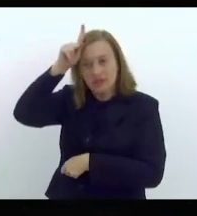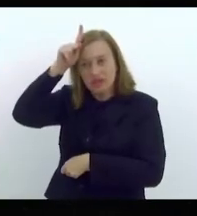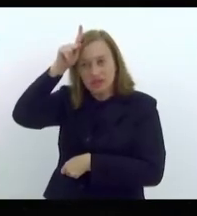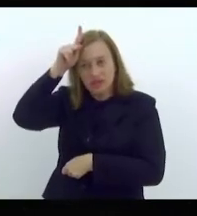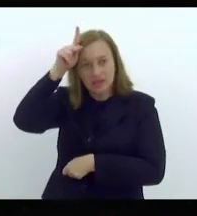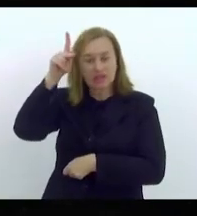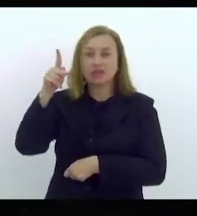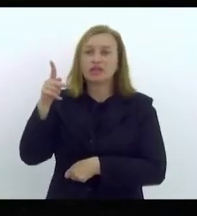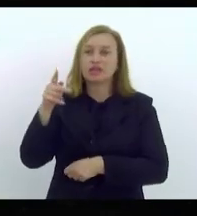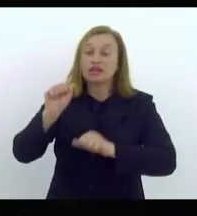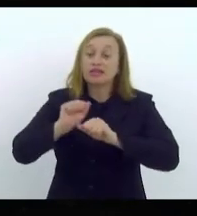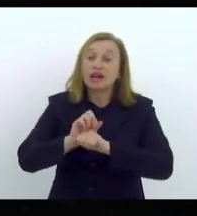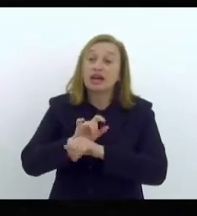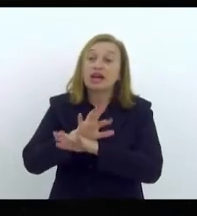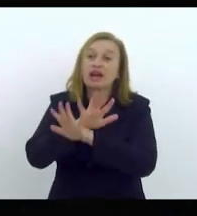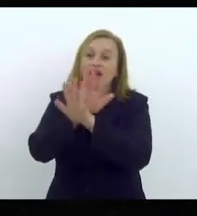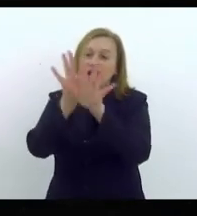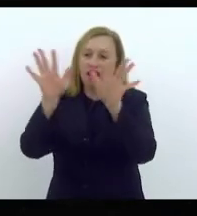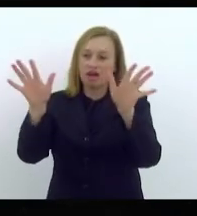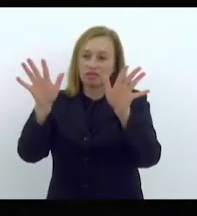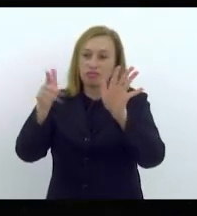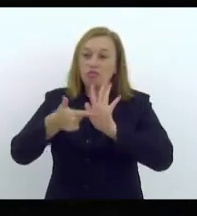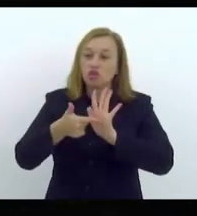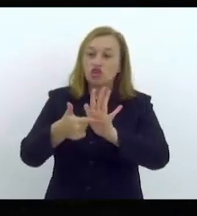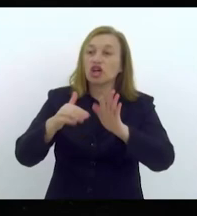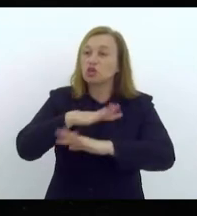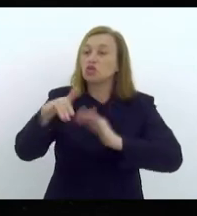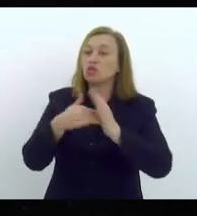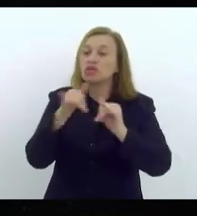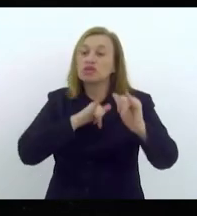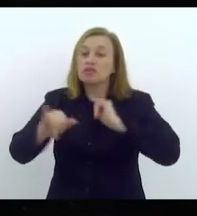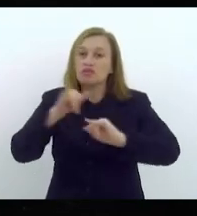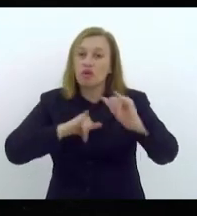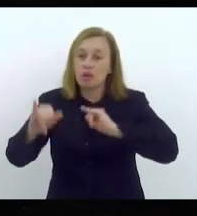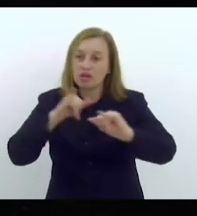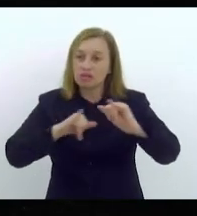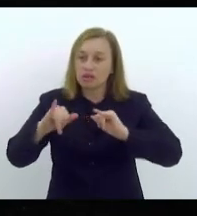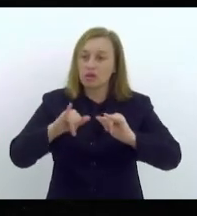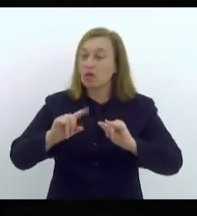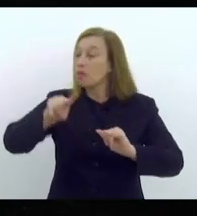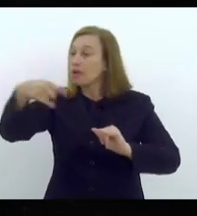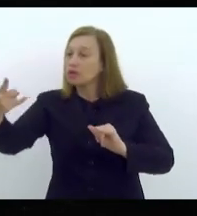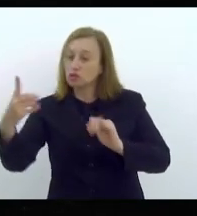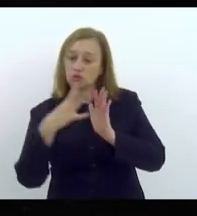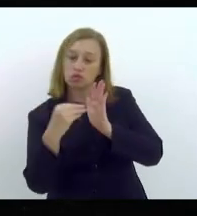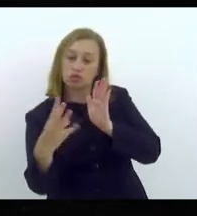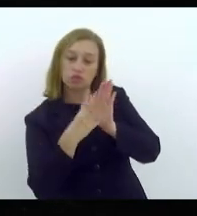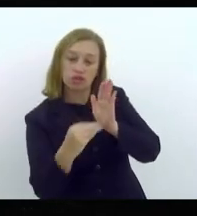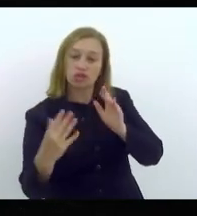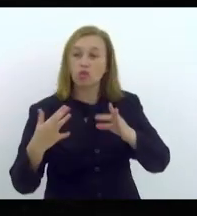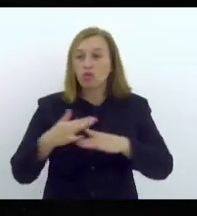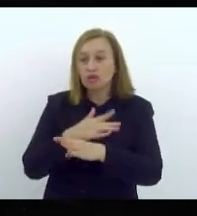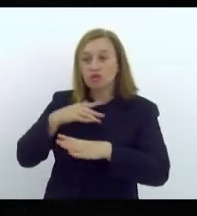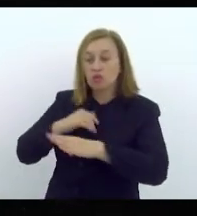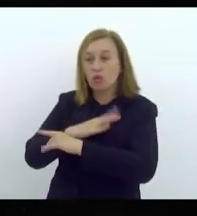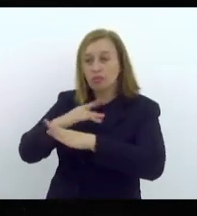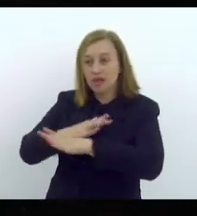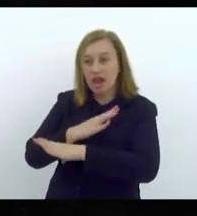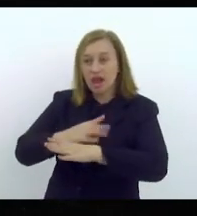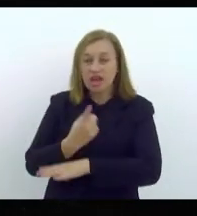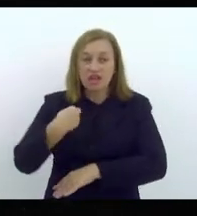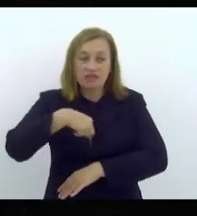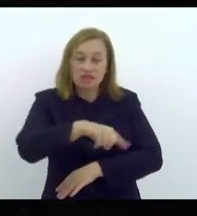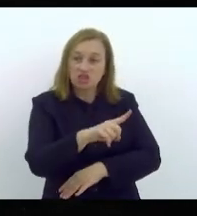quebra de paradigmas, algo que, certamente, vai servir de exemplo para outras cidades. Então, ao invés de ir